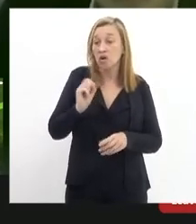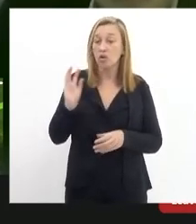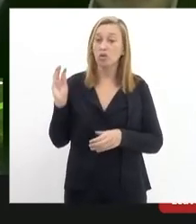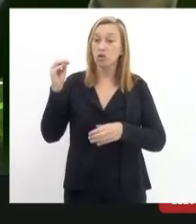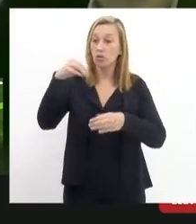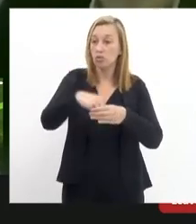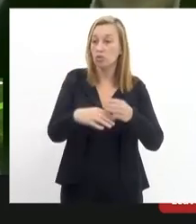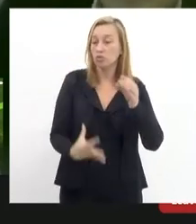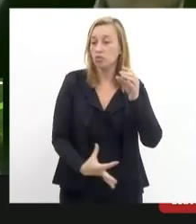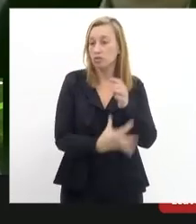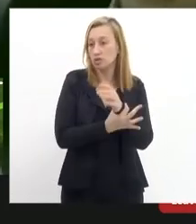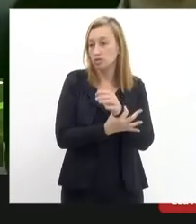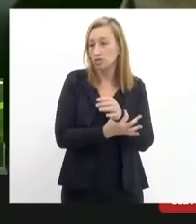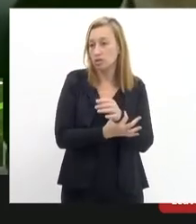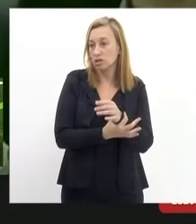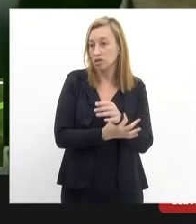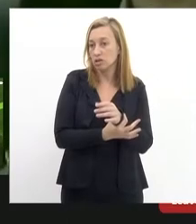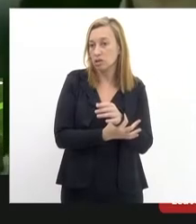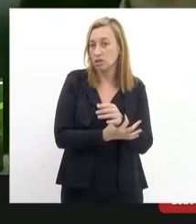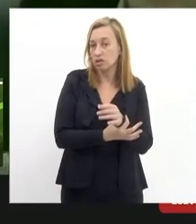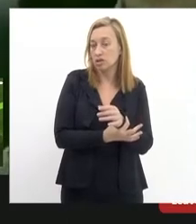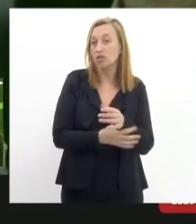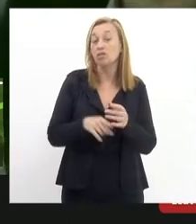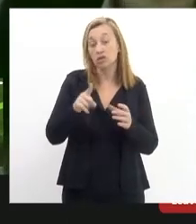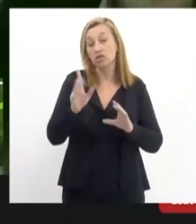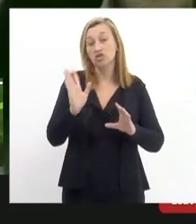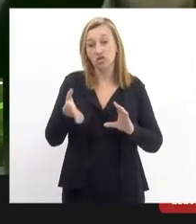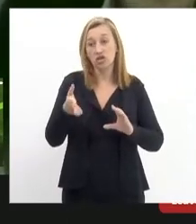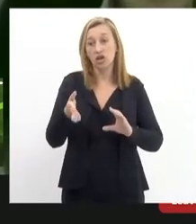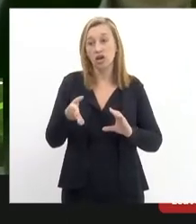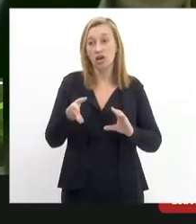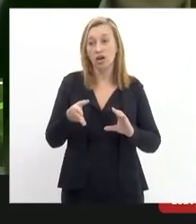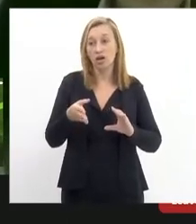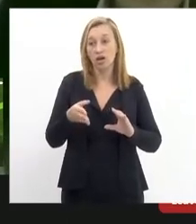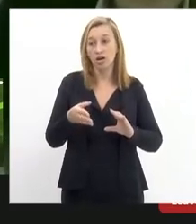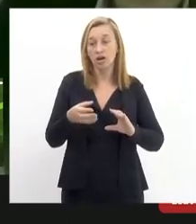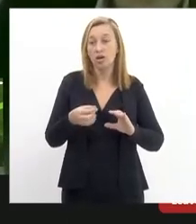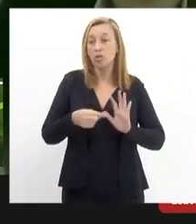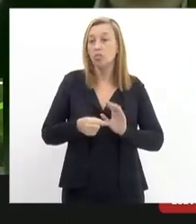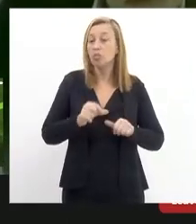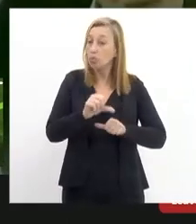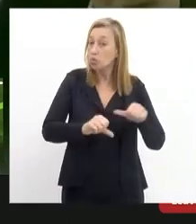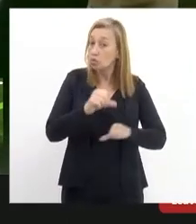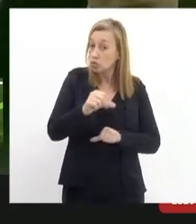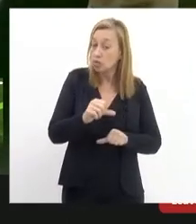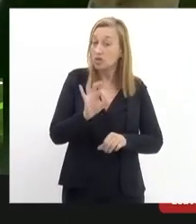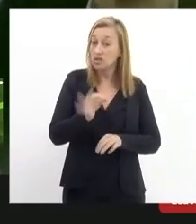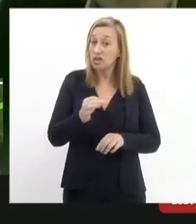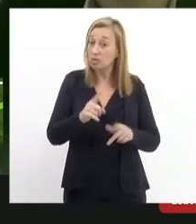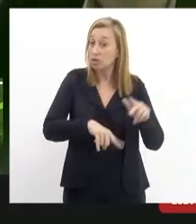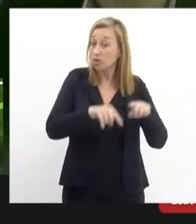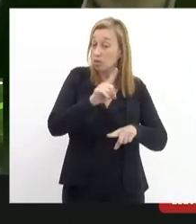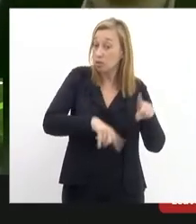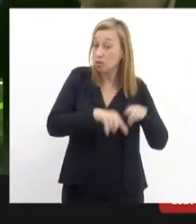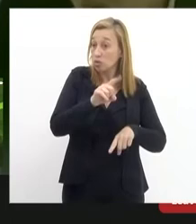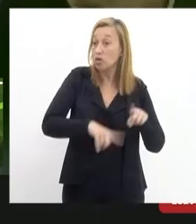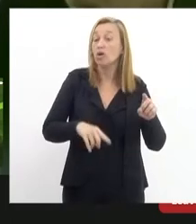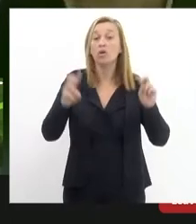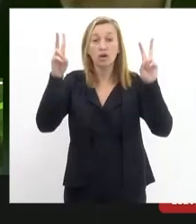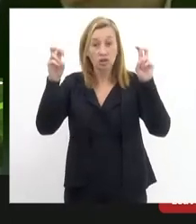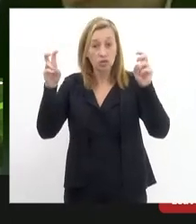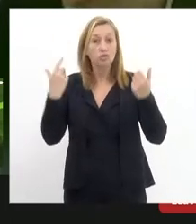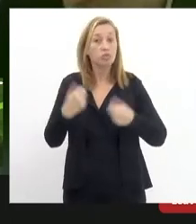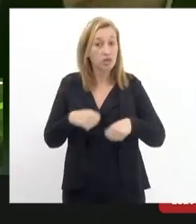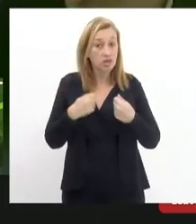de segurança em direto e régua você já descaracterizou completamente aquele equipamento então são questões que a gente particularmente deve